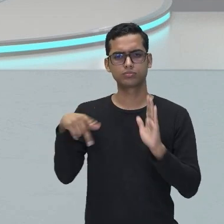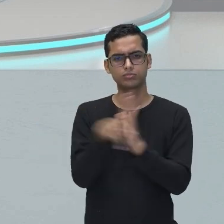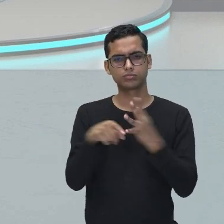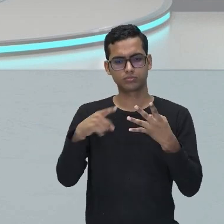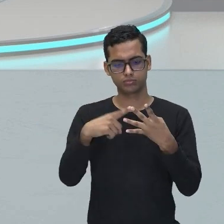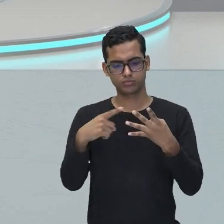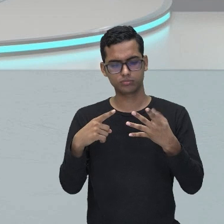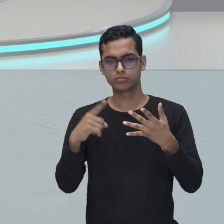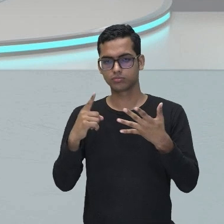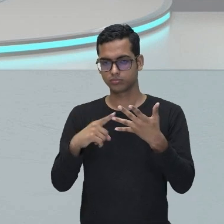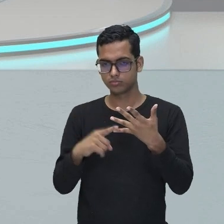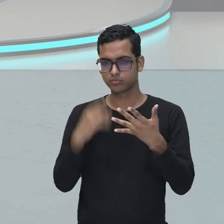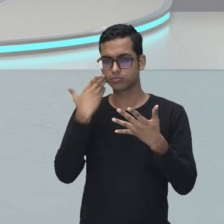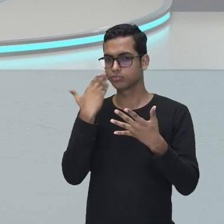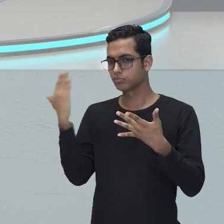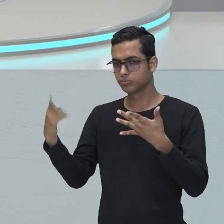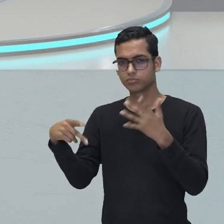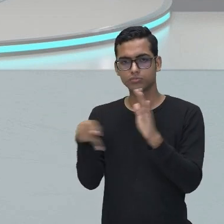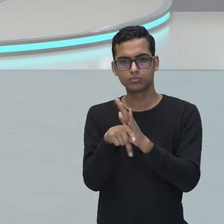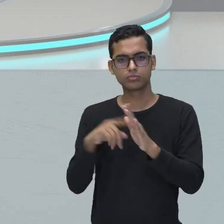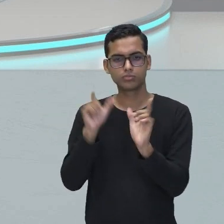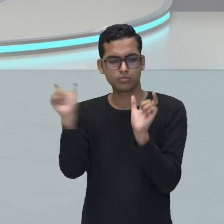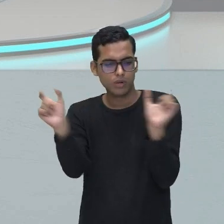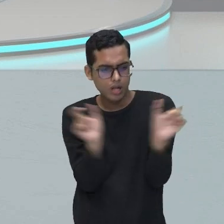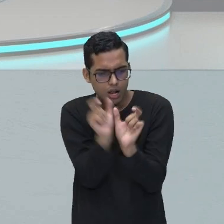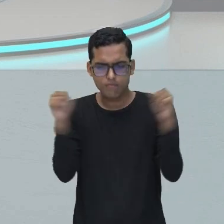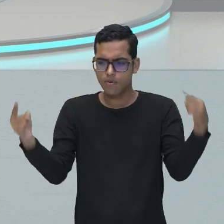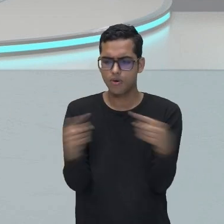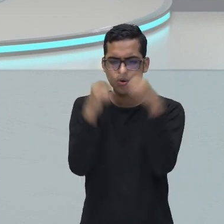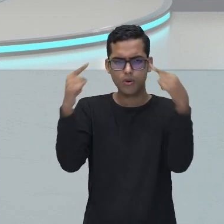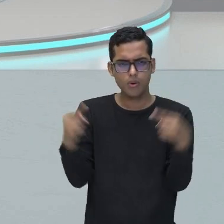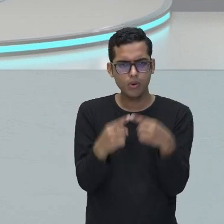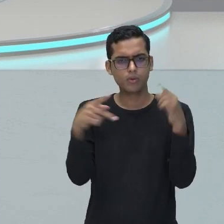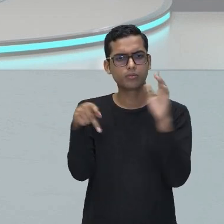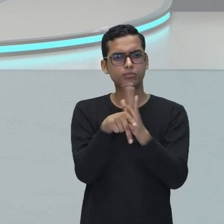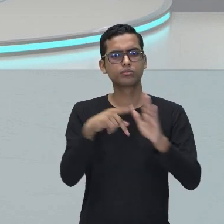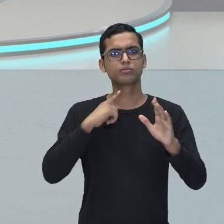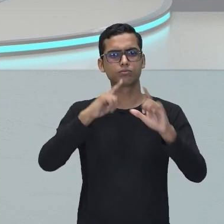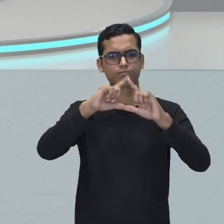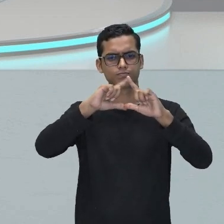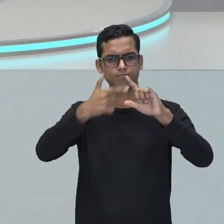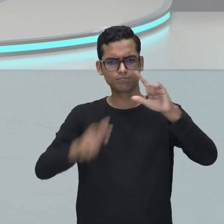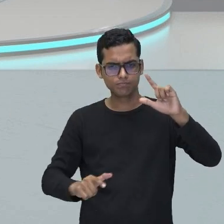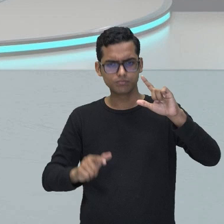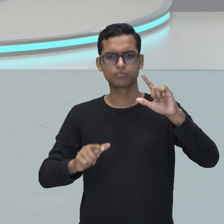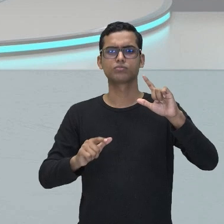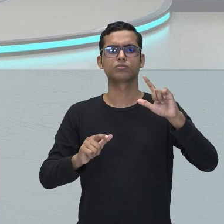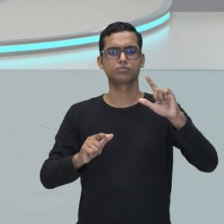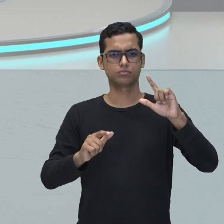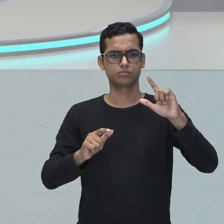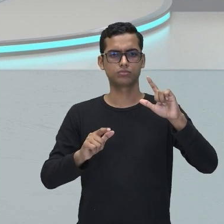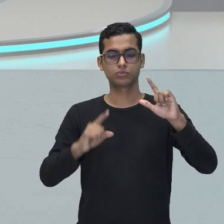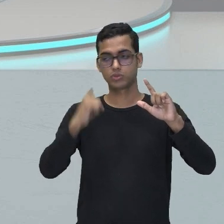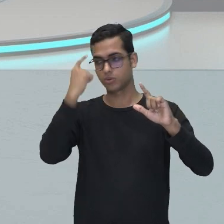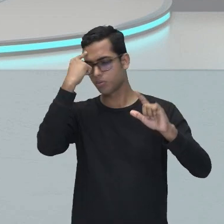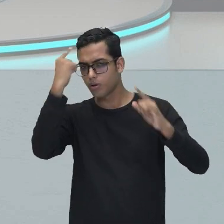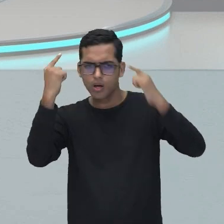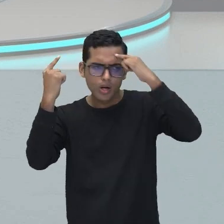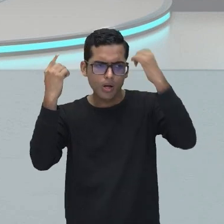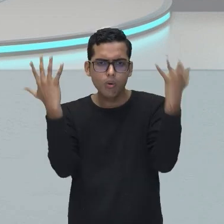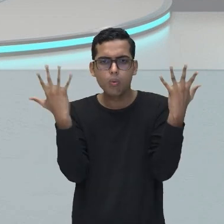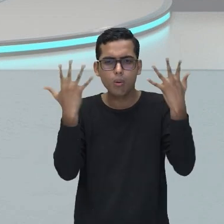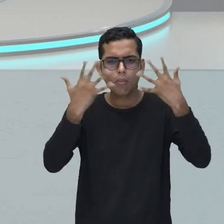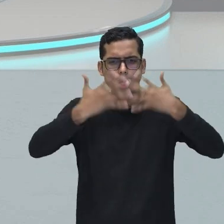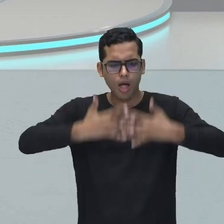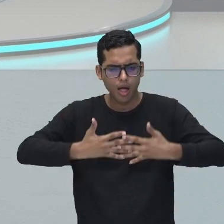conceptismo, que é o jogo de palavras, é o paradoxo. São ideias que não conseguem entrar em harmonia. É uma dor que